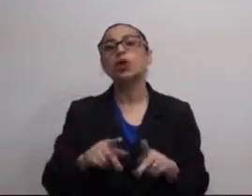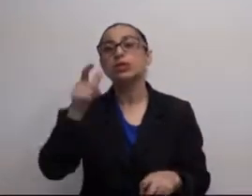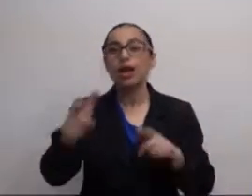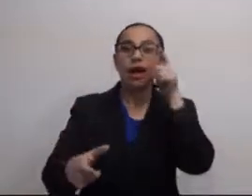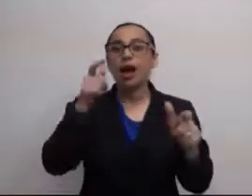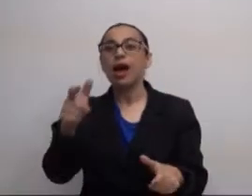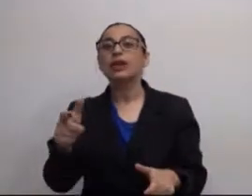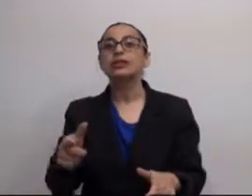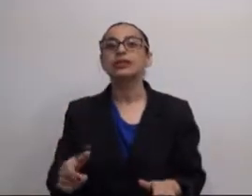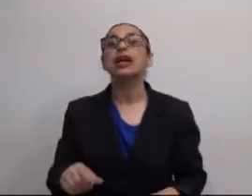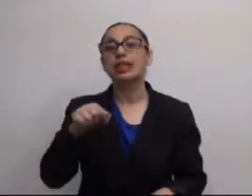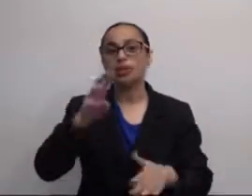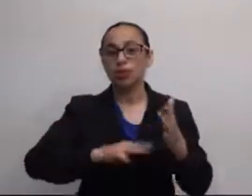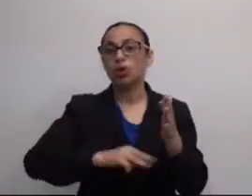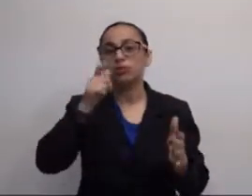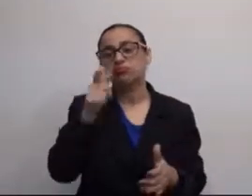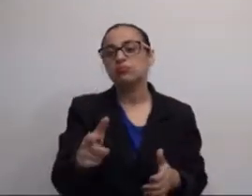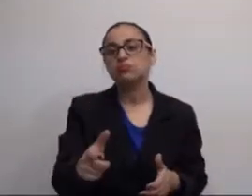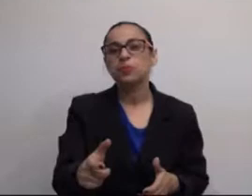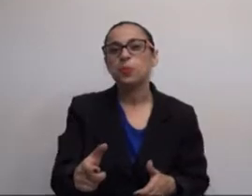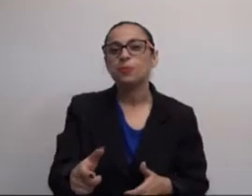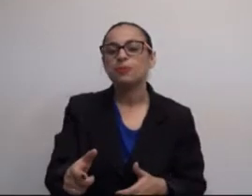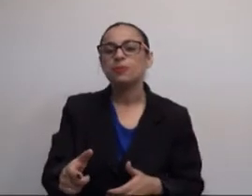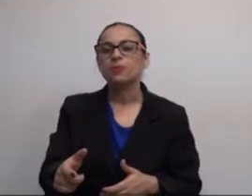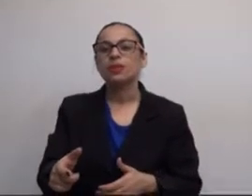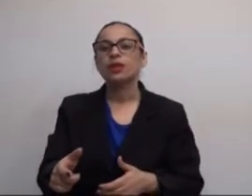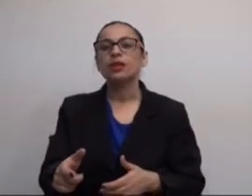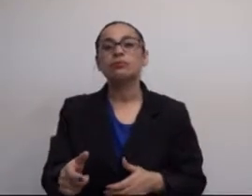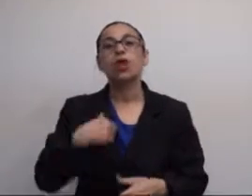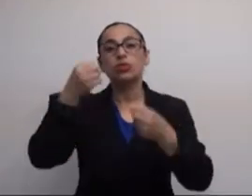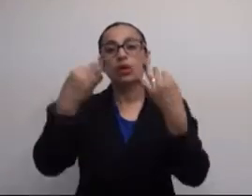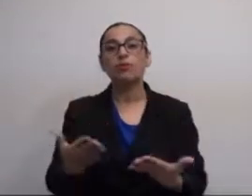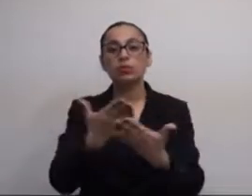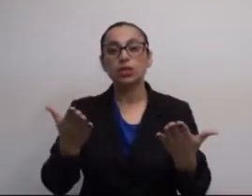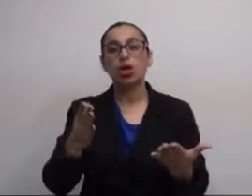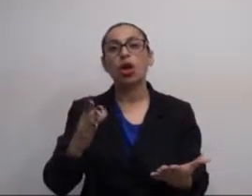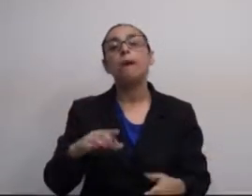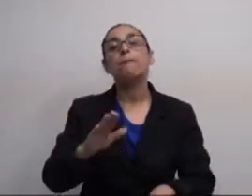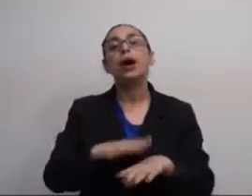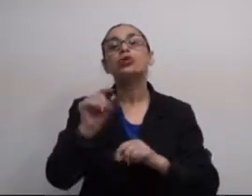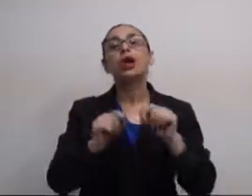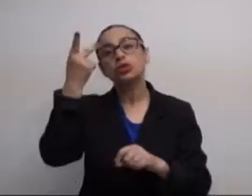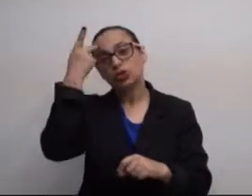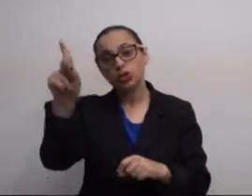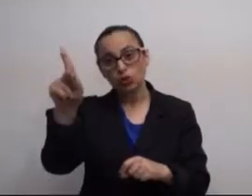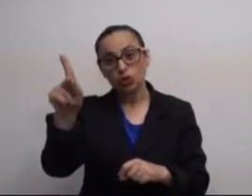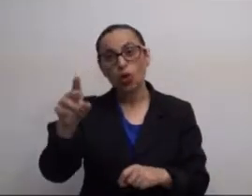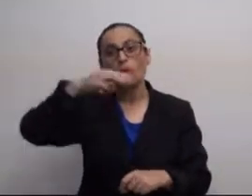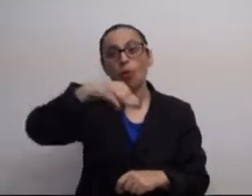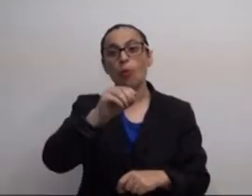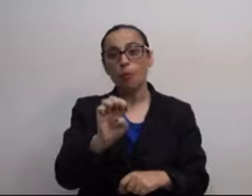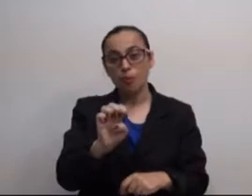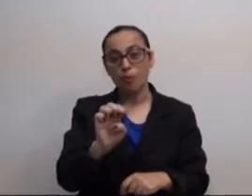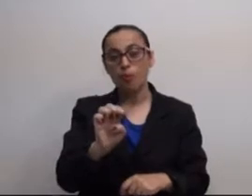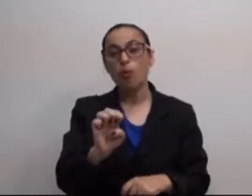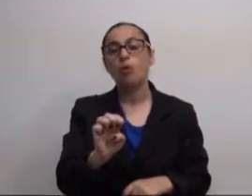Brasil e sei que vários e vários e vários educadores por ela se interessam, por essa metodologia se interessam. Vou